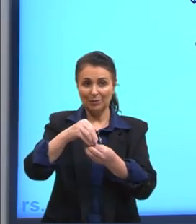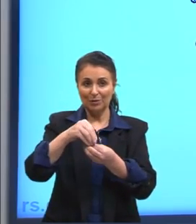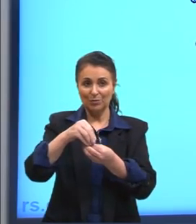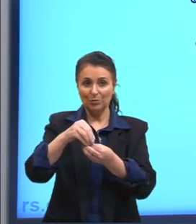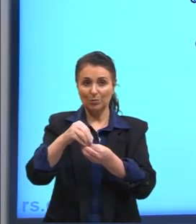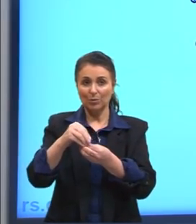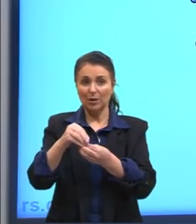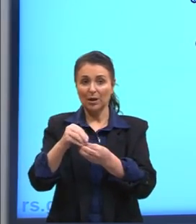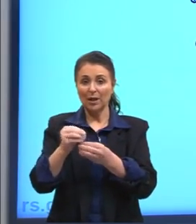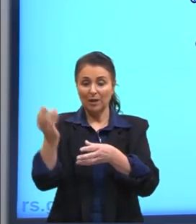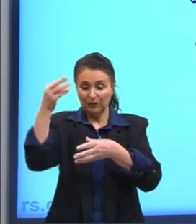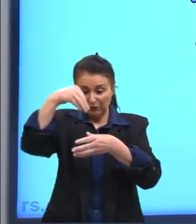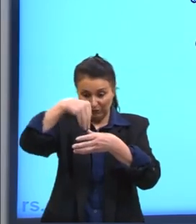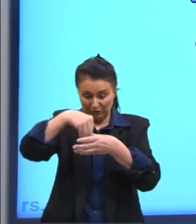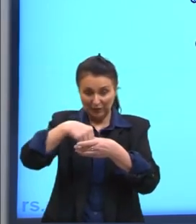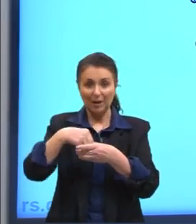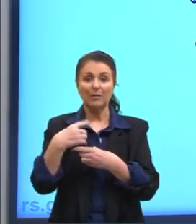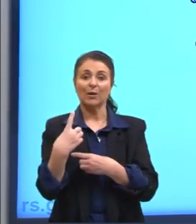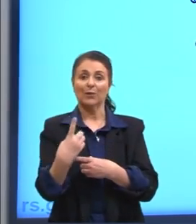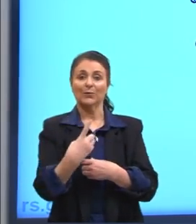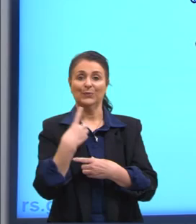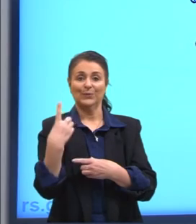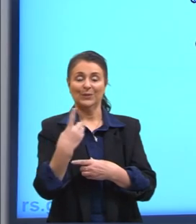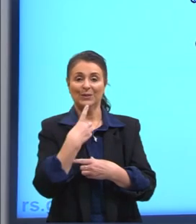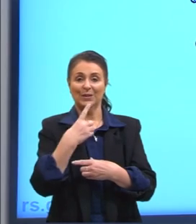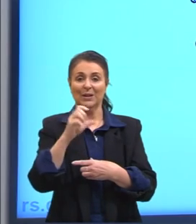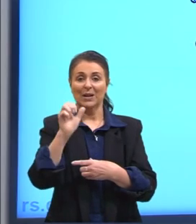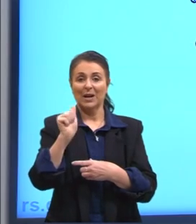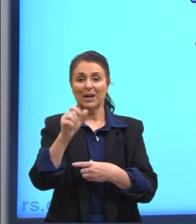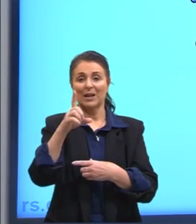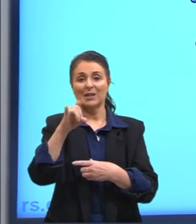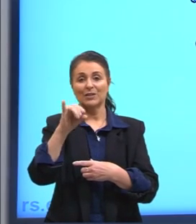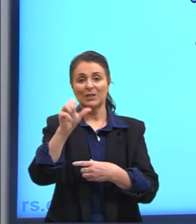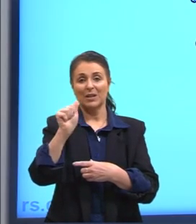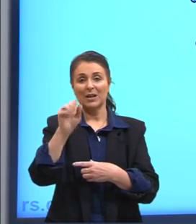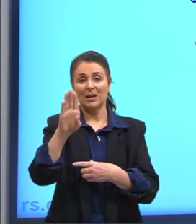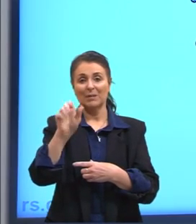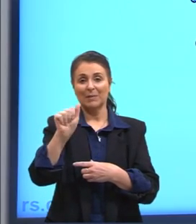isoladinho aqui, tá? Isso que quer dizer, né, adiabaticamente.